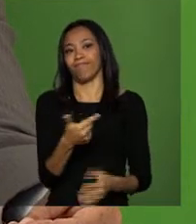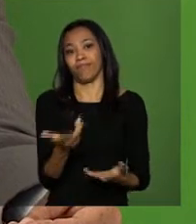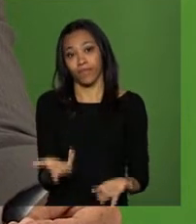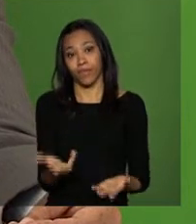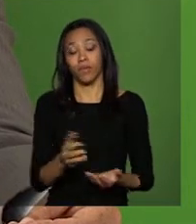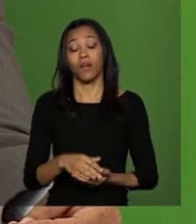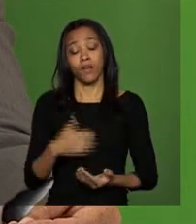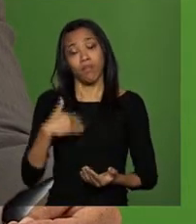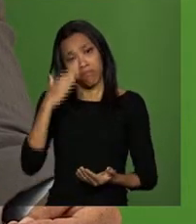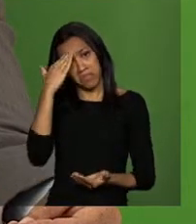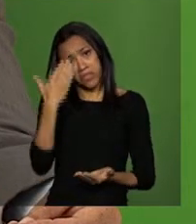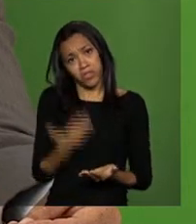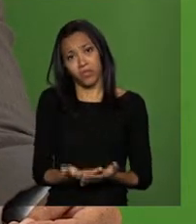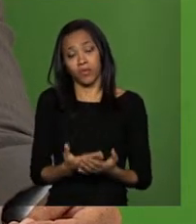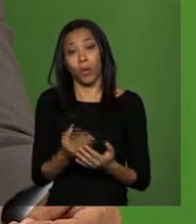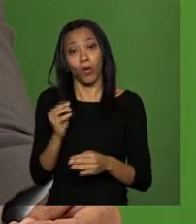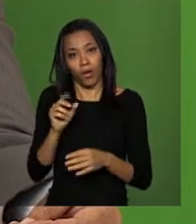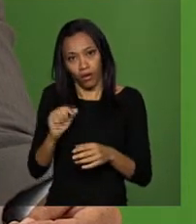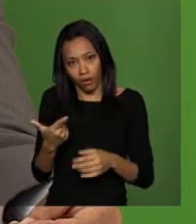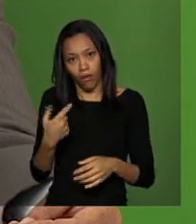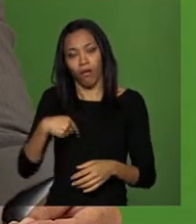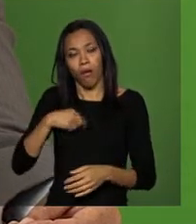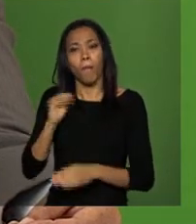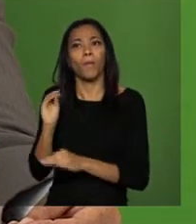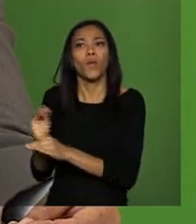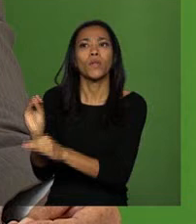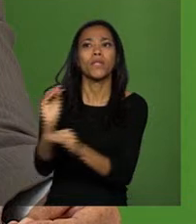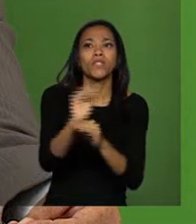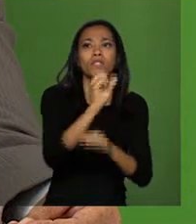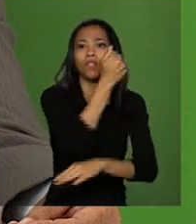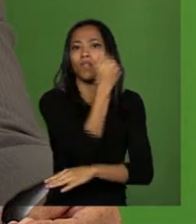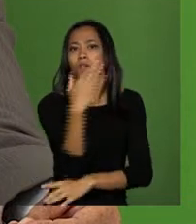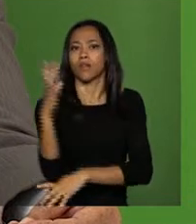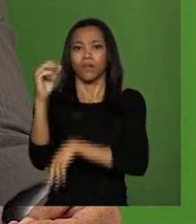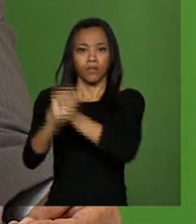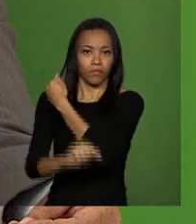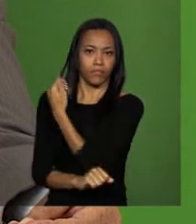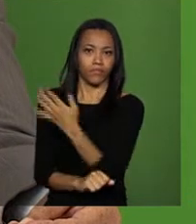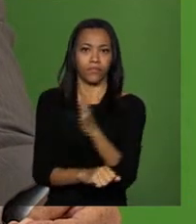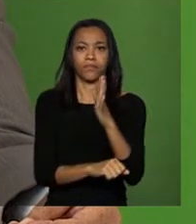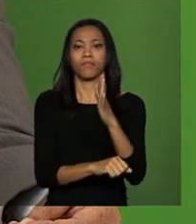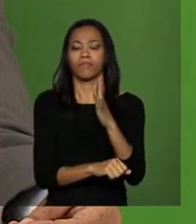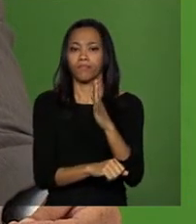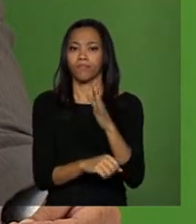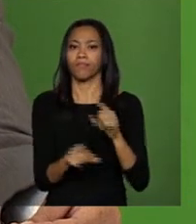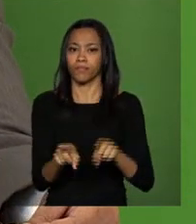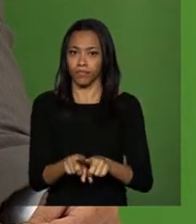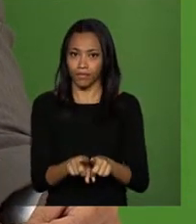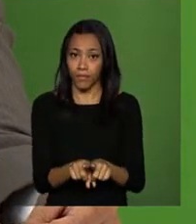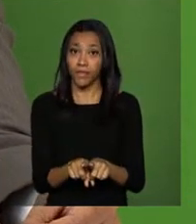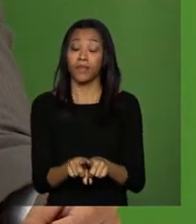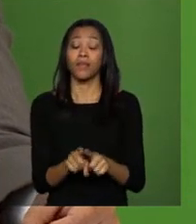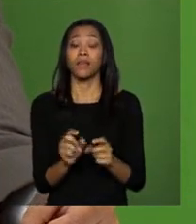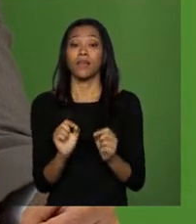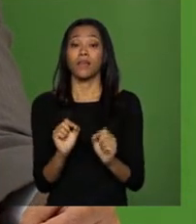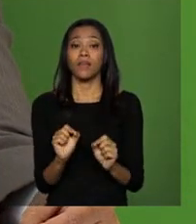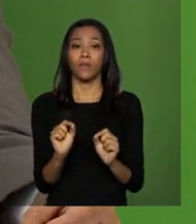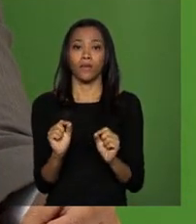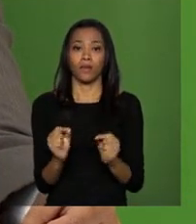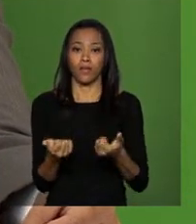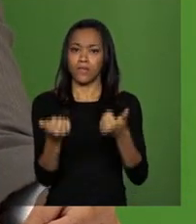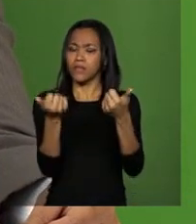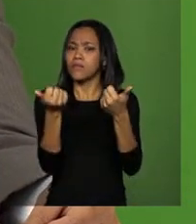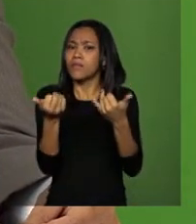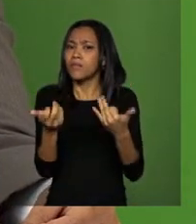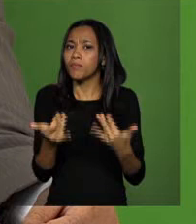combina a proteção ao meio ambiente, define, inclusive, e distingue